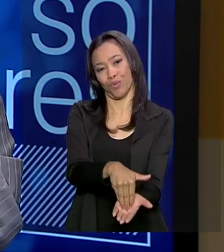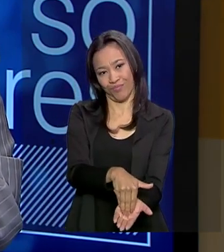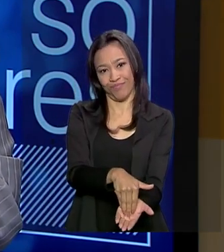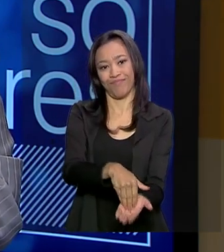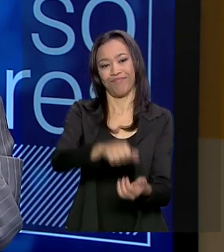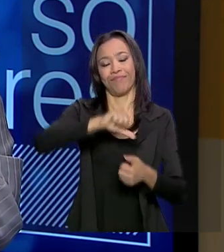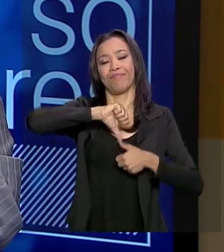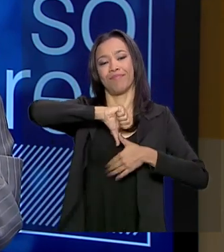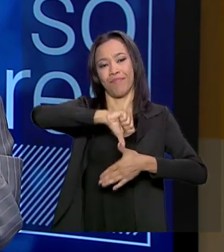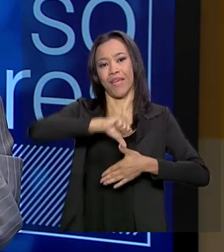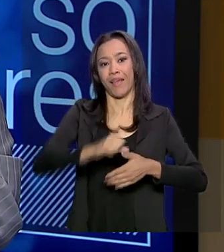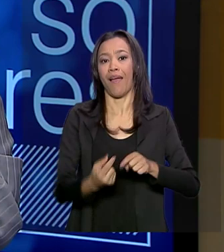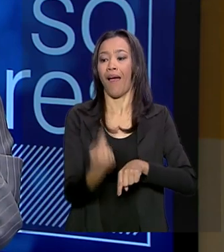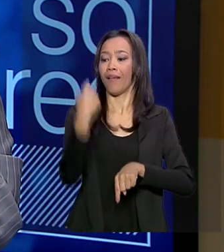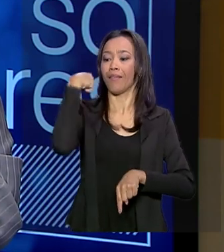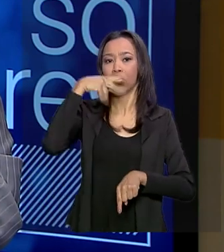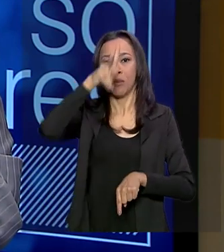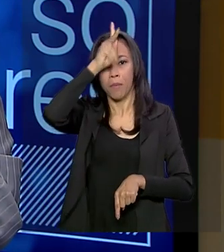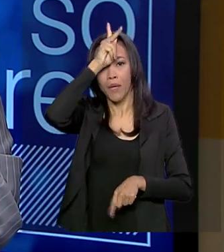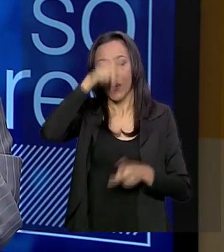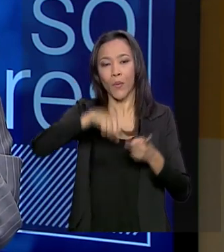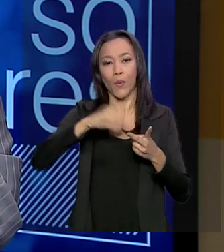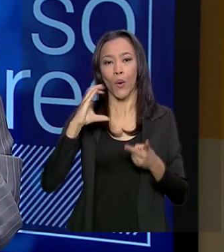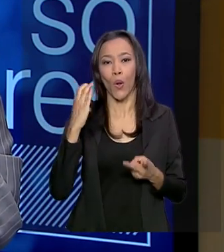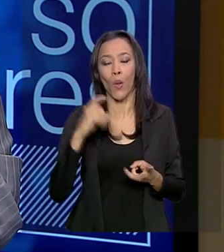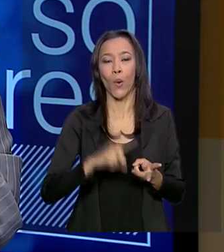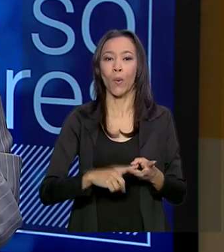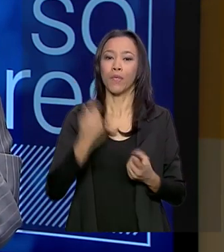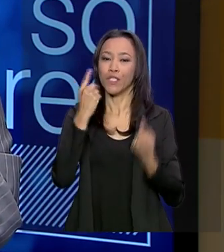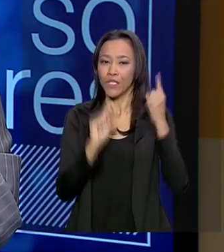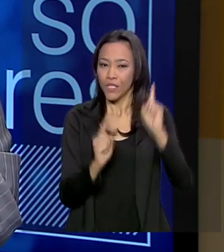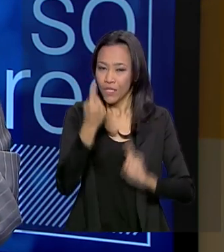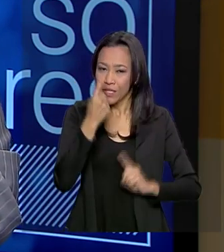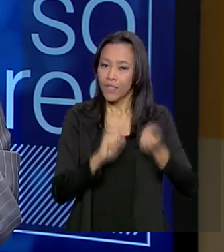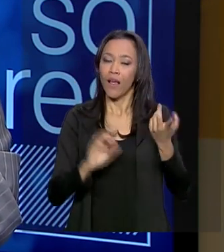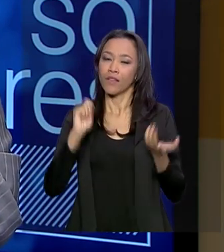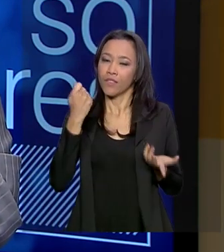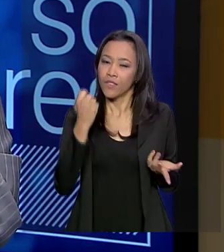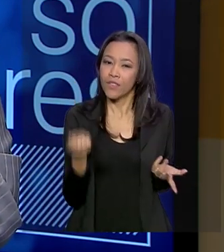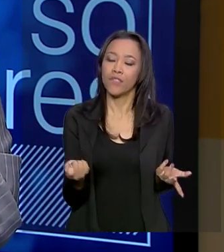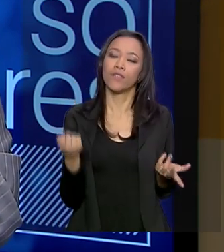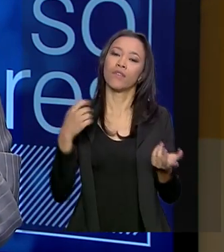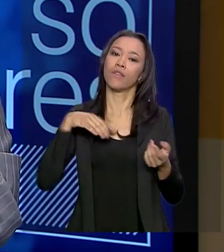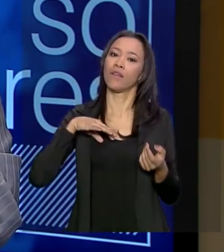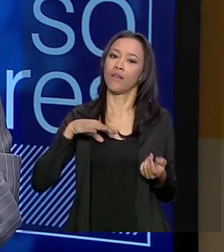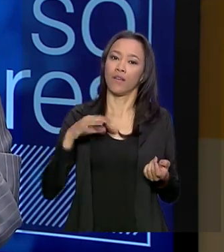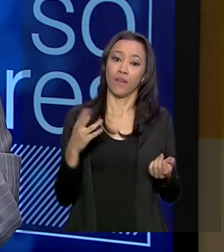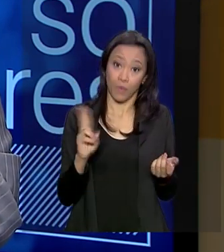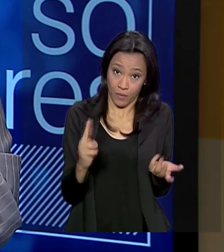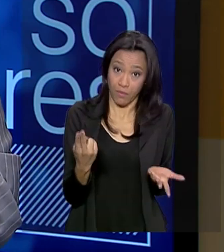Sul. Atrás de Peru, Colômbia, Chile, Argentina, Uruguai, todo mundo que faz o exame PISA.